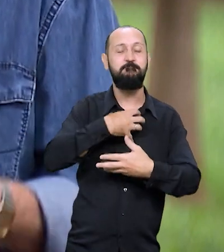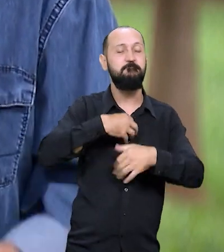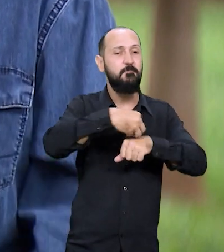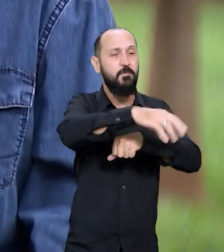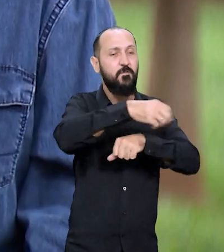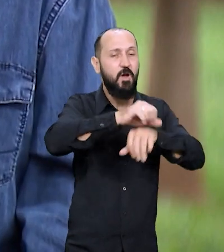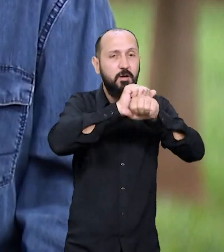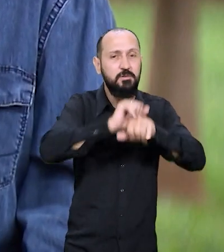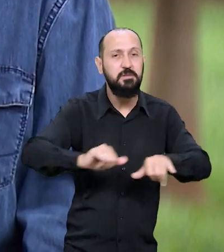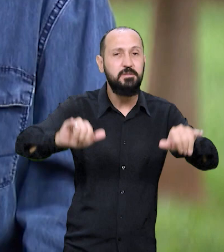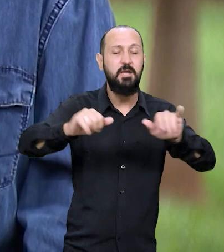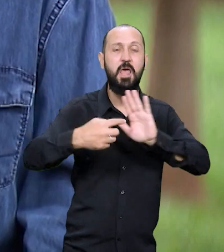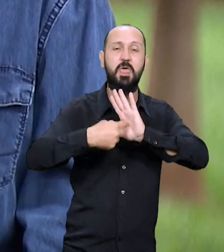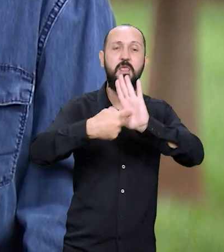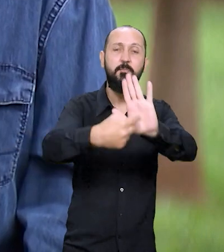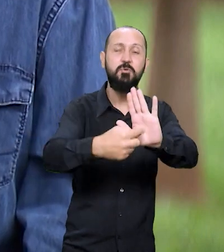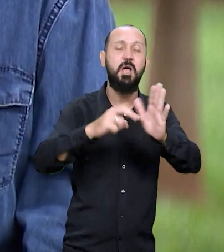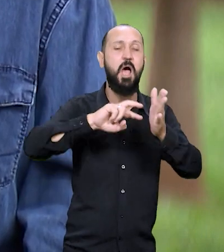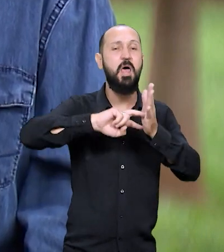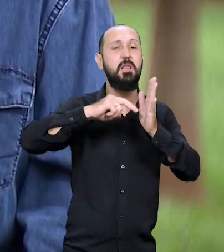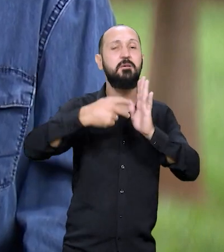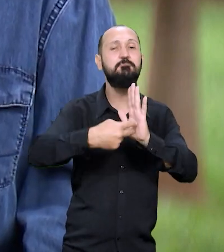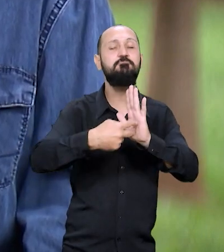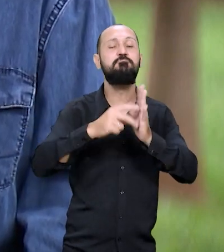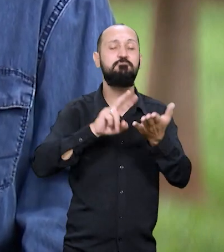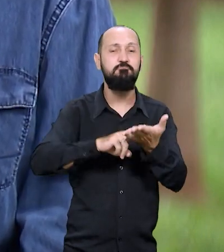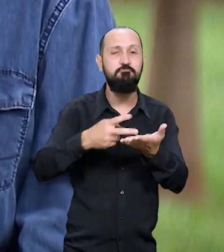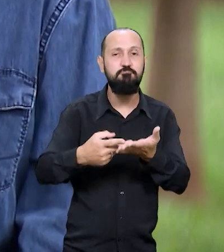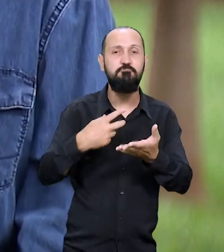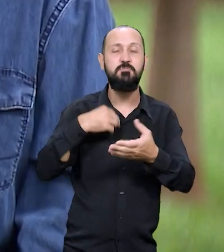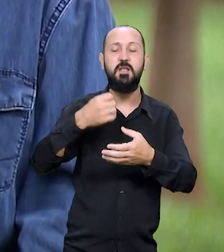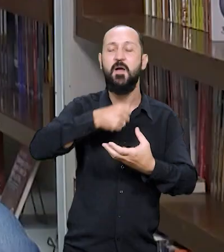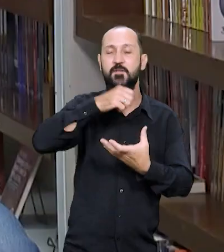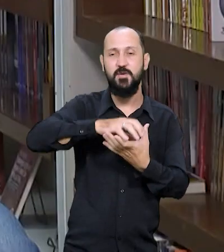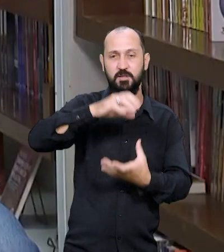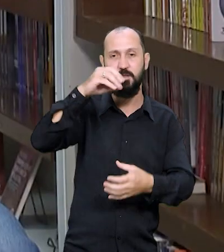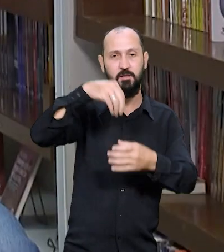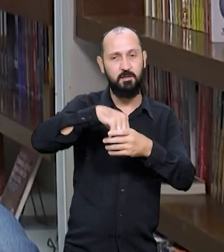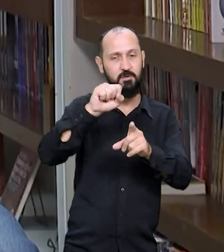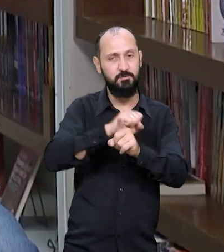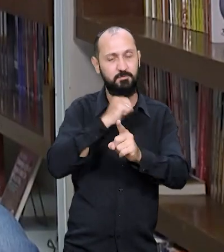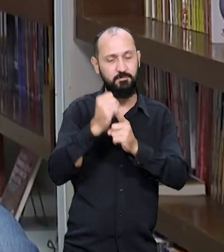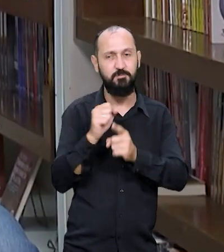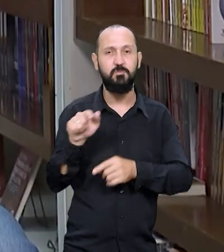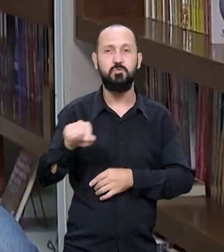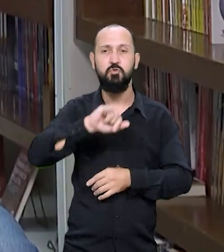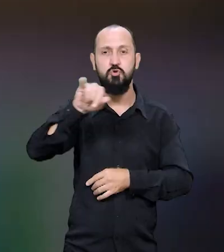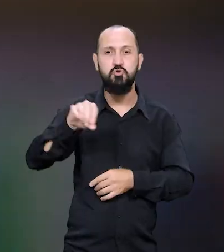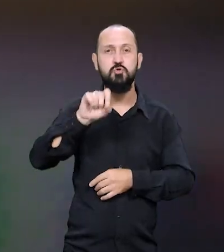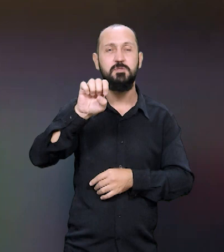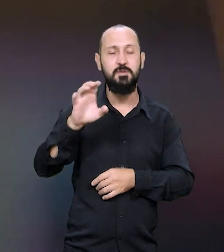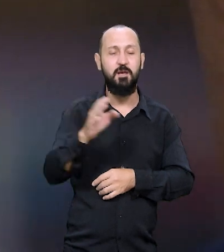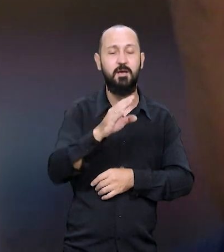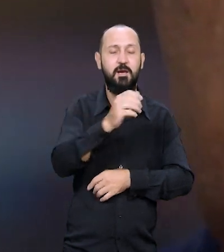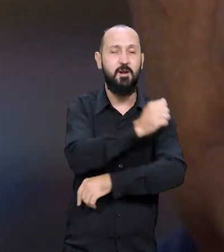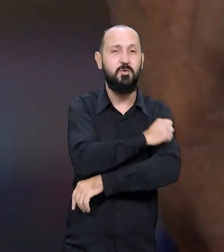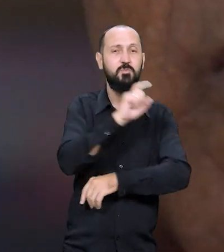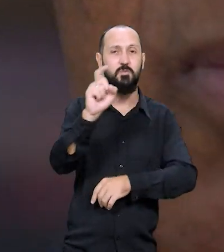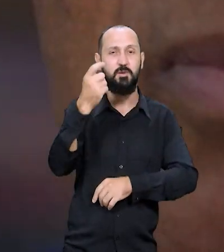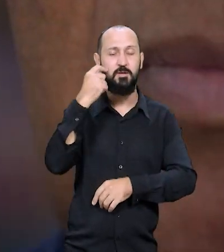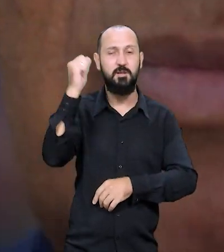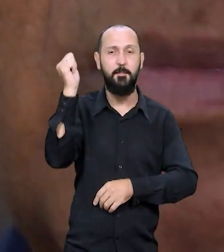traduzir a importância da velhice dentro da sociedade. José é ex-aluno do curso. Quando se viu